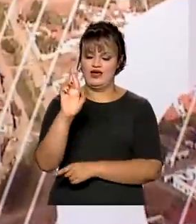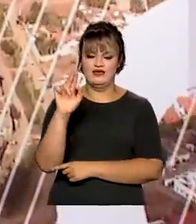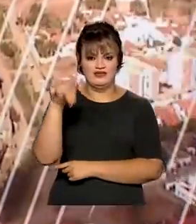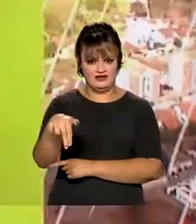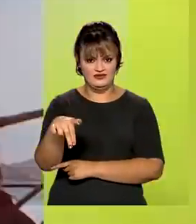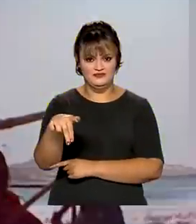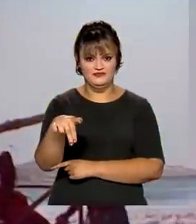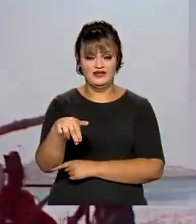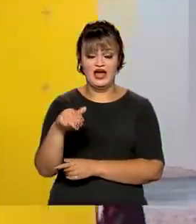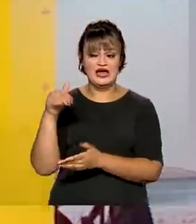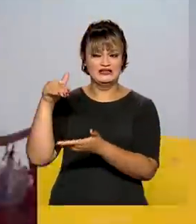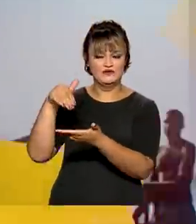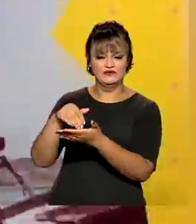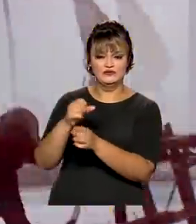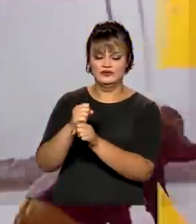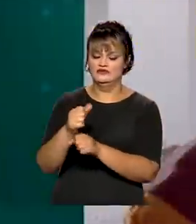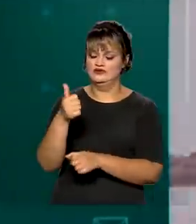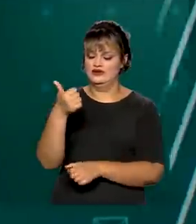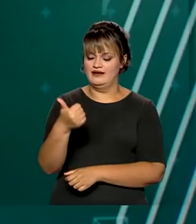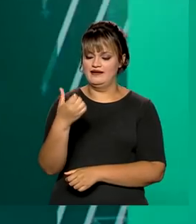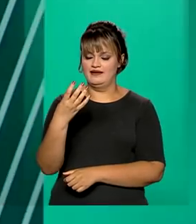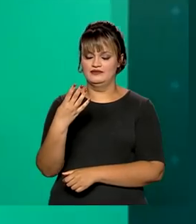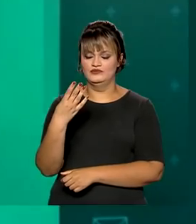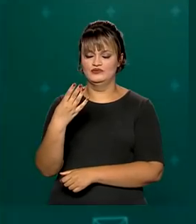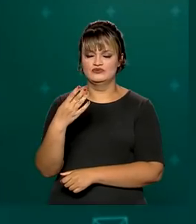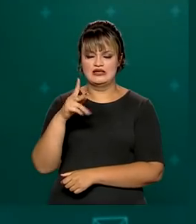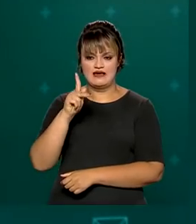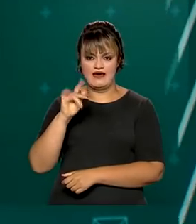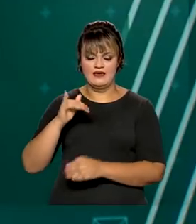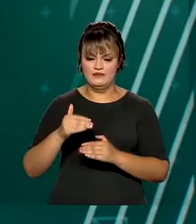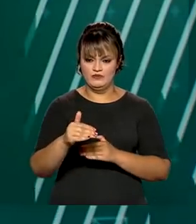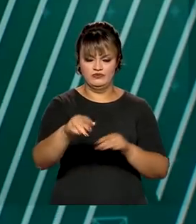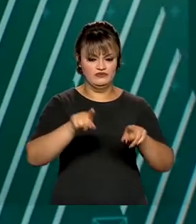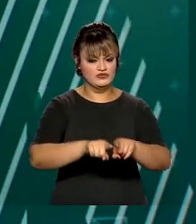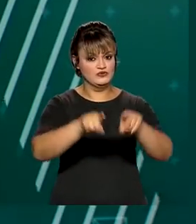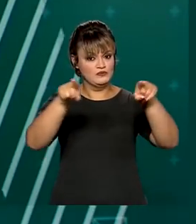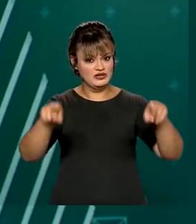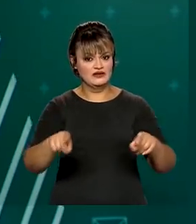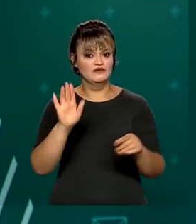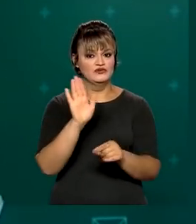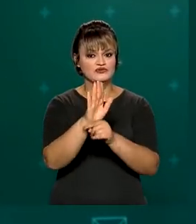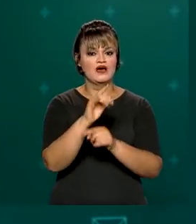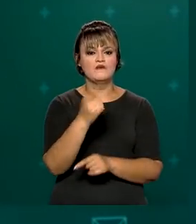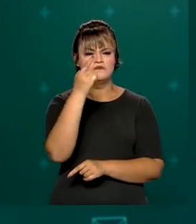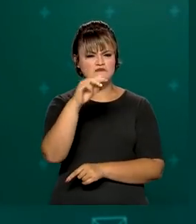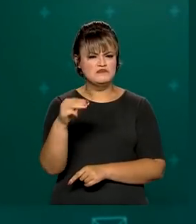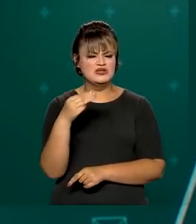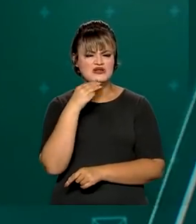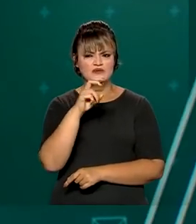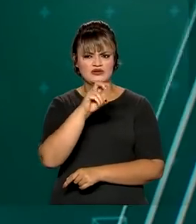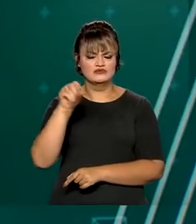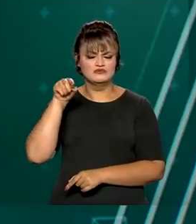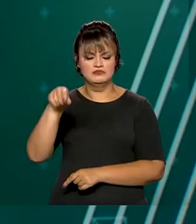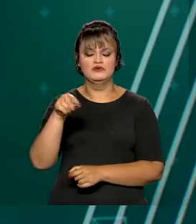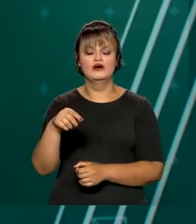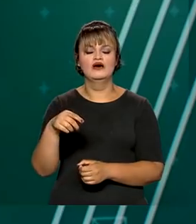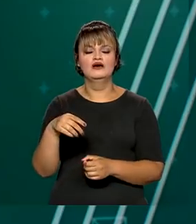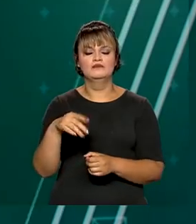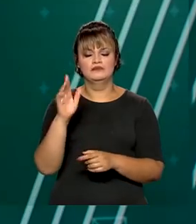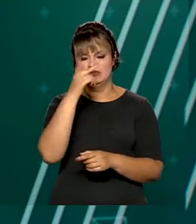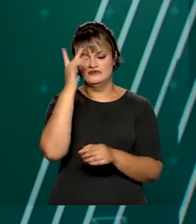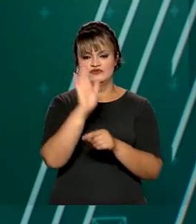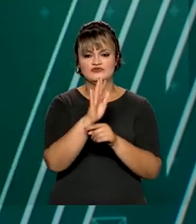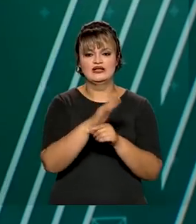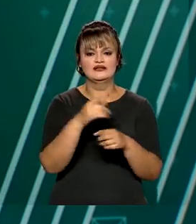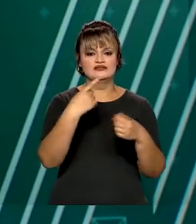Até o fim do ano, serão 14 quilômetros duplicados, que vão beneficiar diretamente 1 milhão e meio de habitantes dos municípios de Natal,